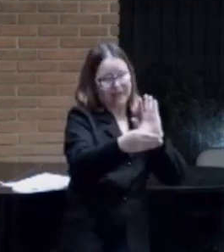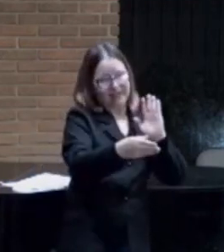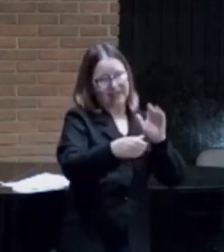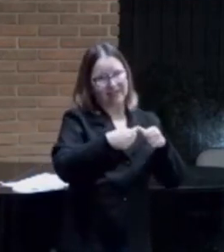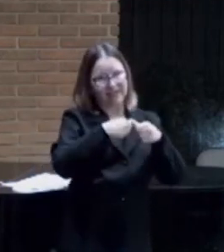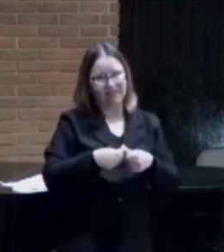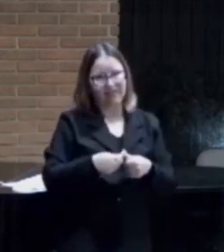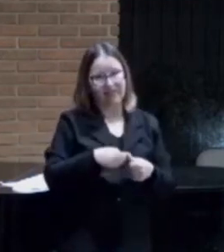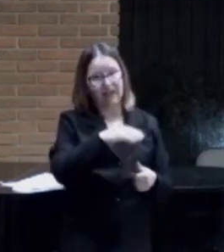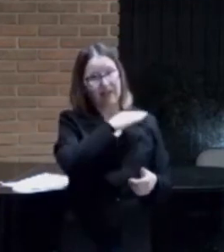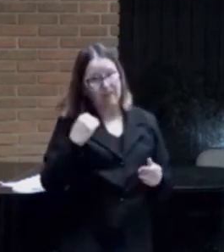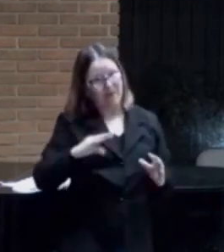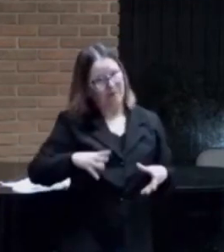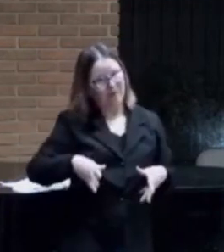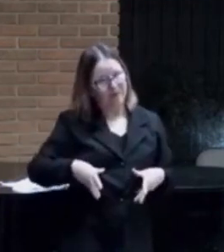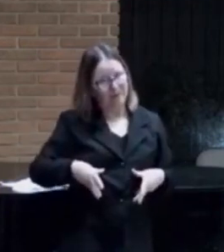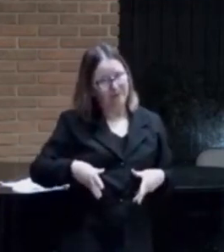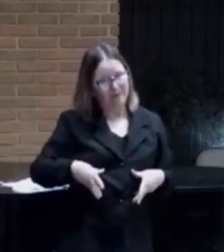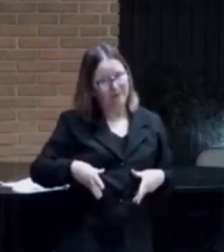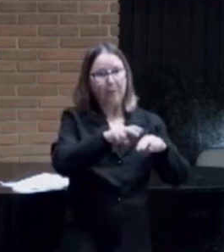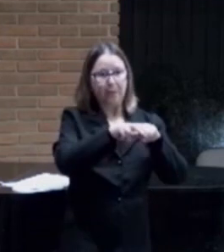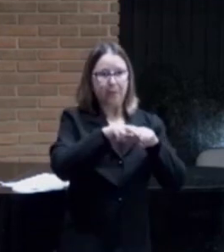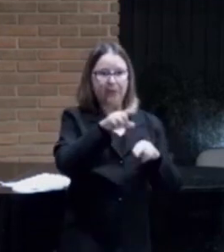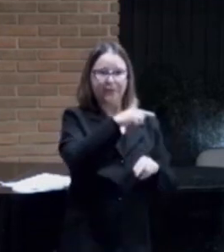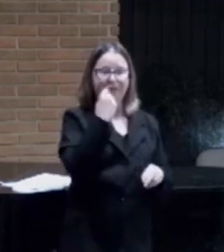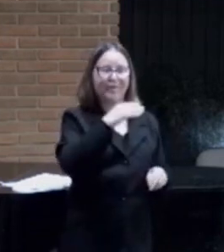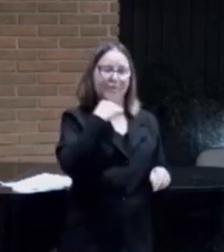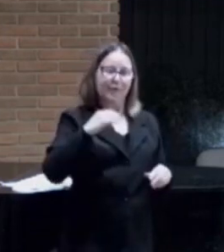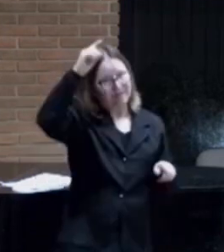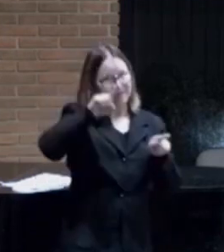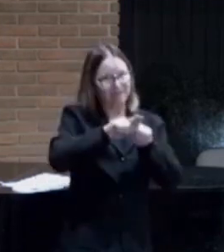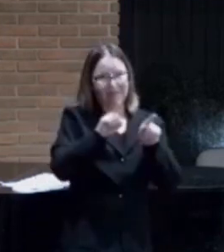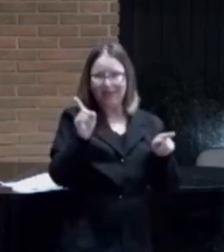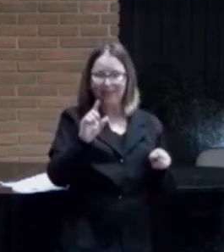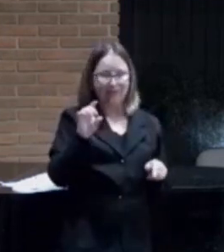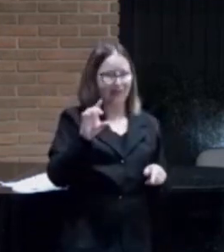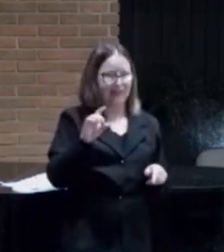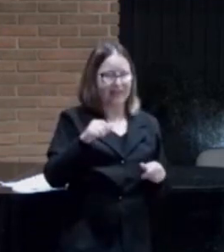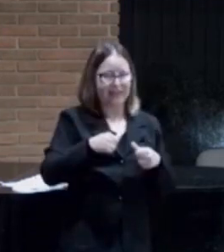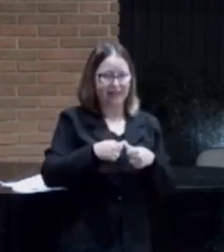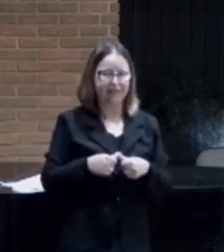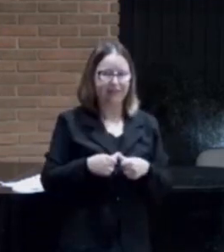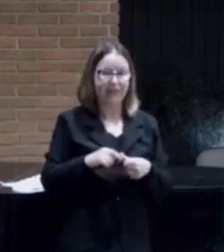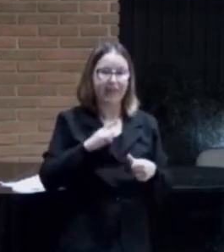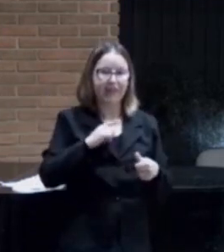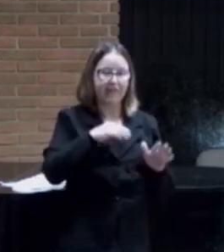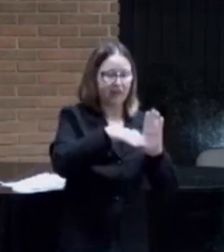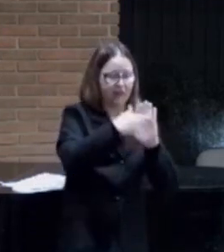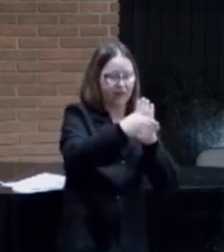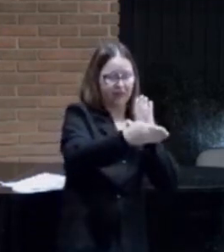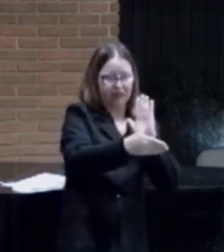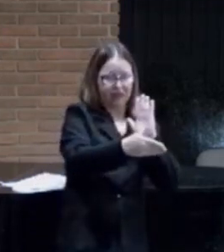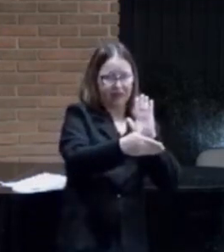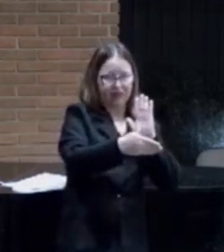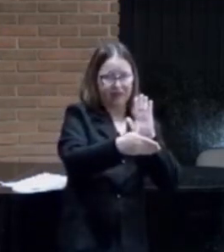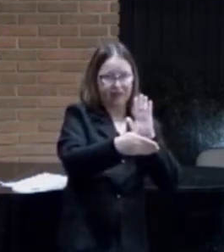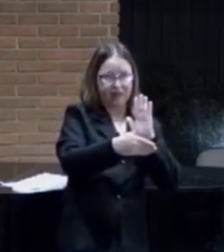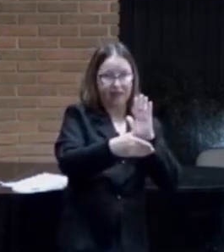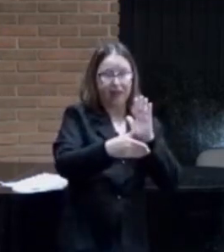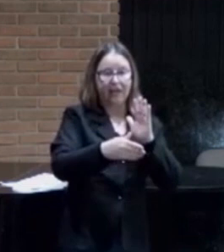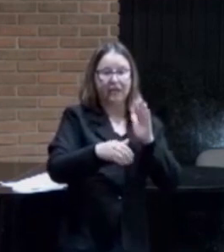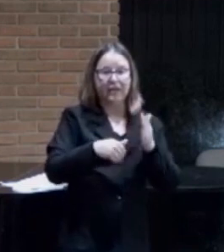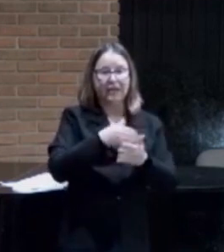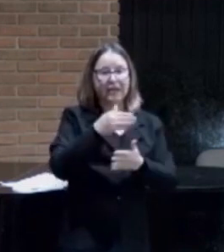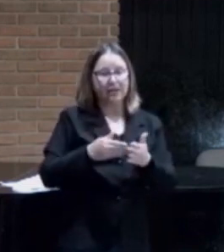foram a morte física, por isso que nós morremos, e a morte espiritual. Houve uma consequência que faz com que todo ser humano um dia se